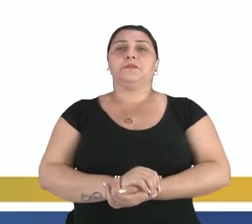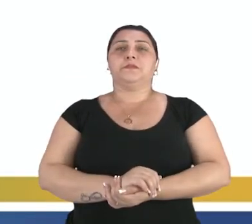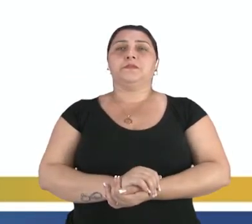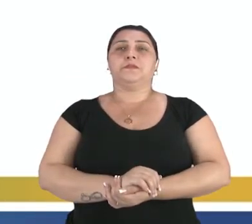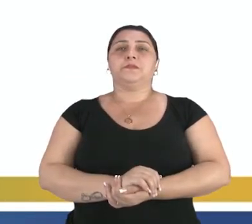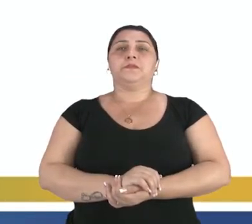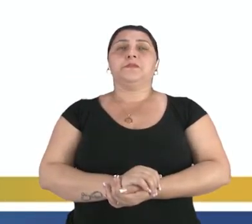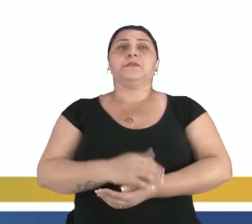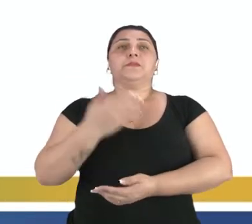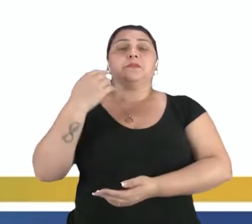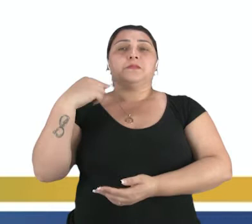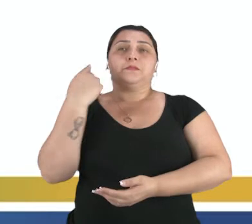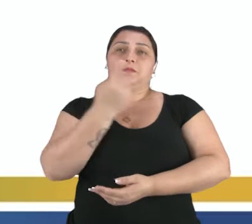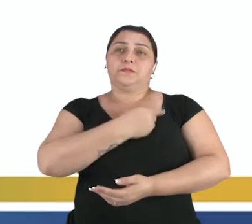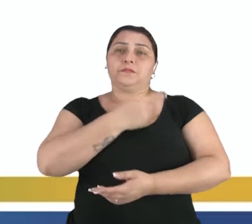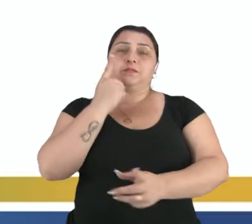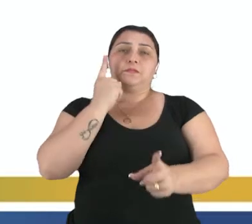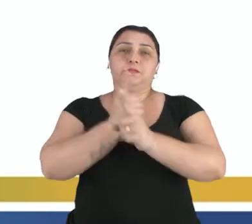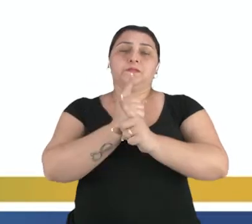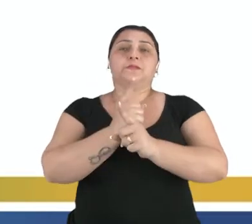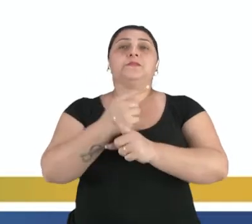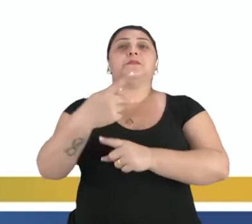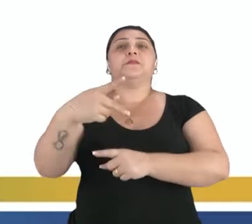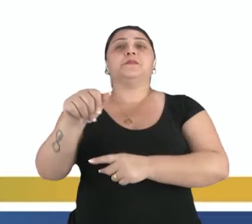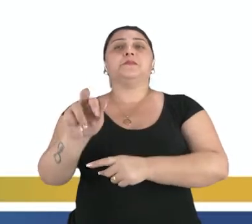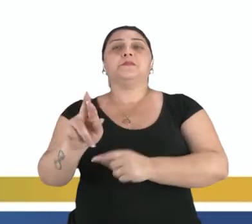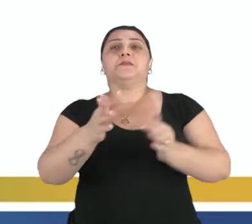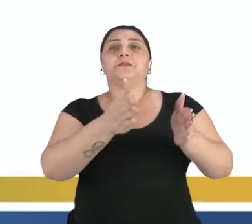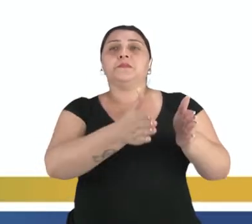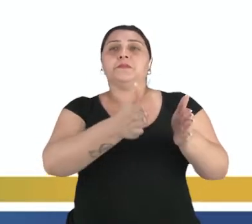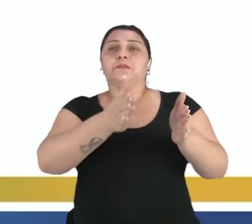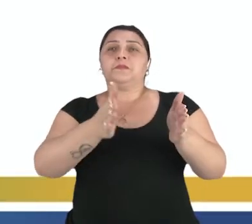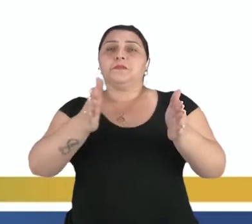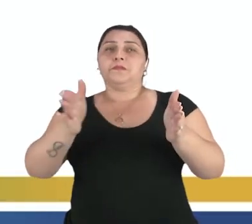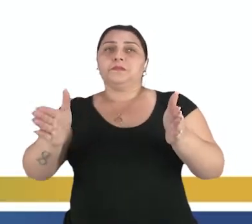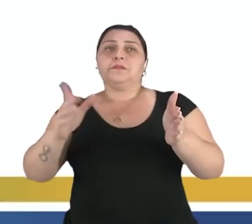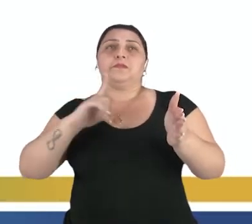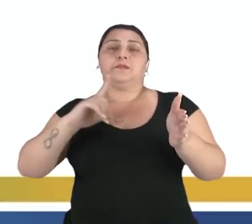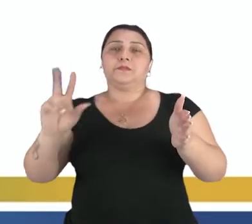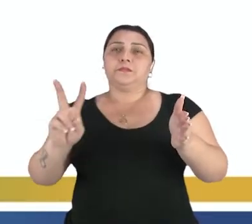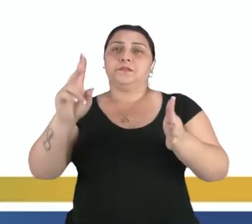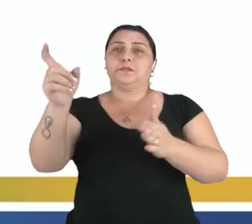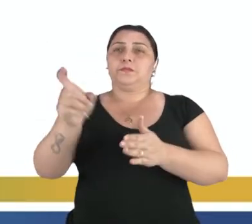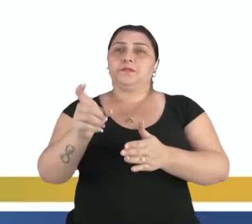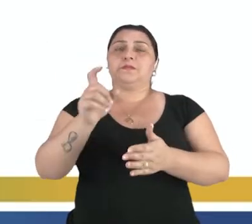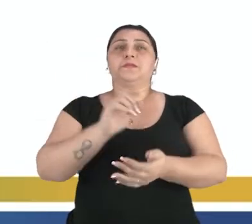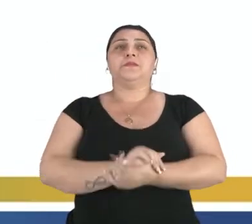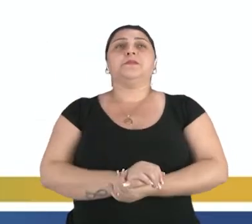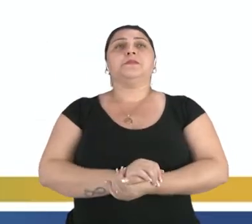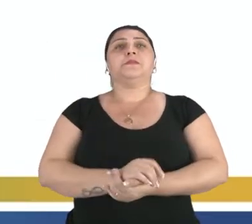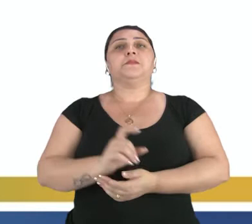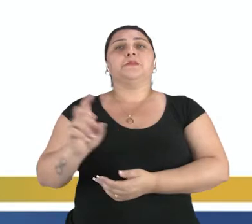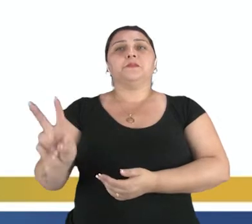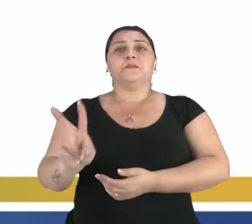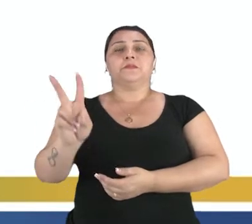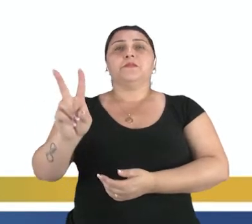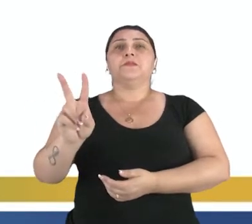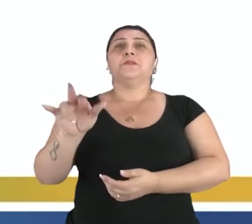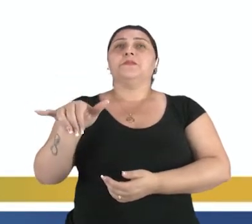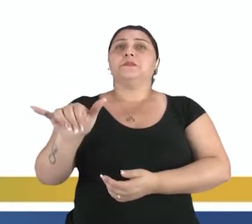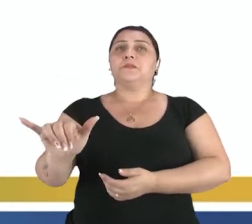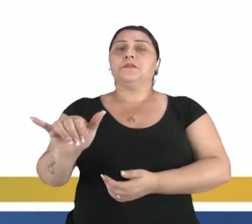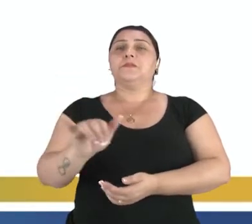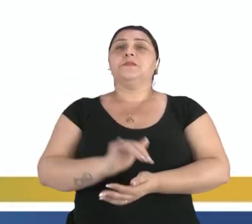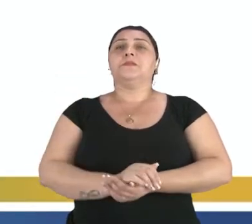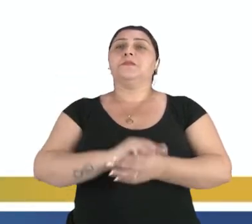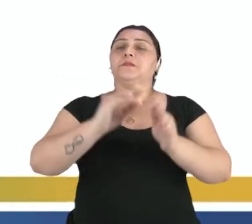Posteriormente, nós vamos identificar o par ordenado. Então, nesse caso, nós temos o valor de x e o valor de y. E